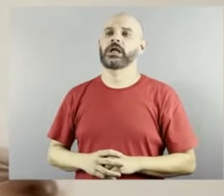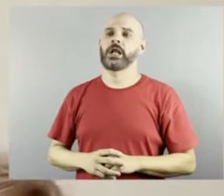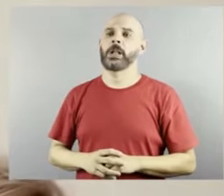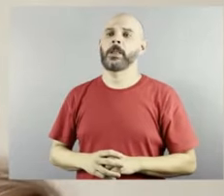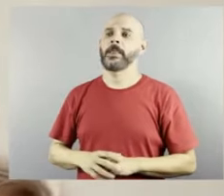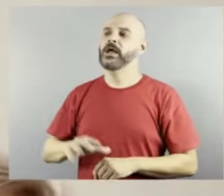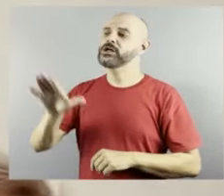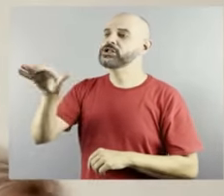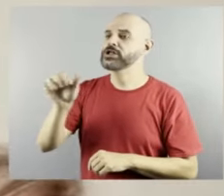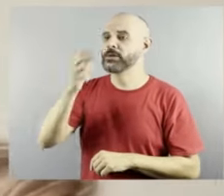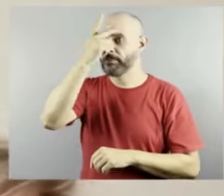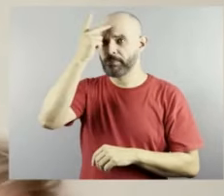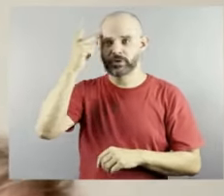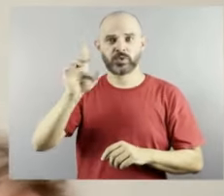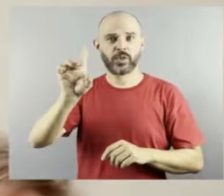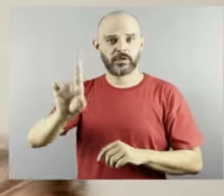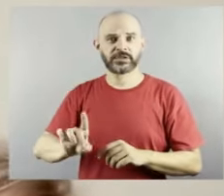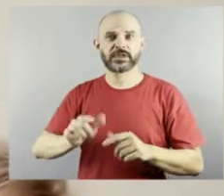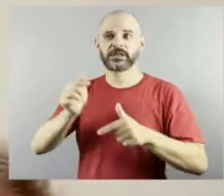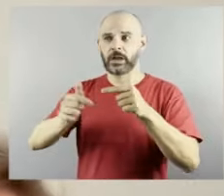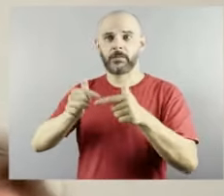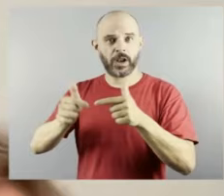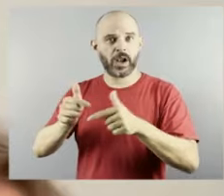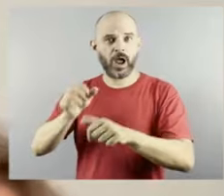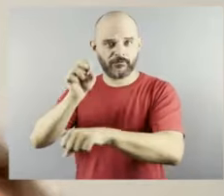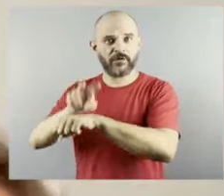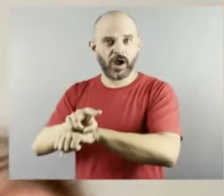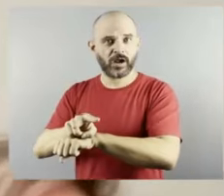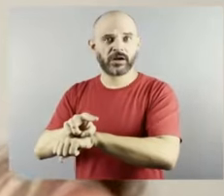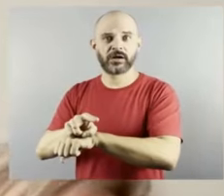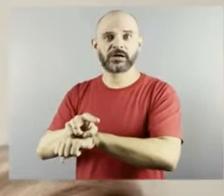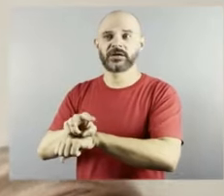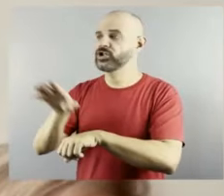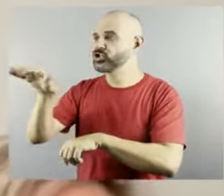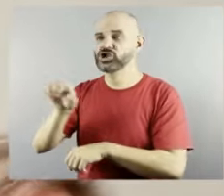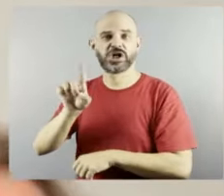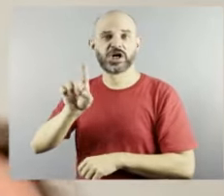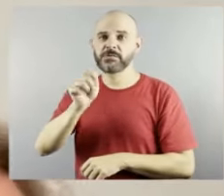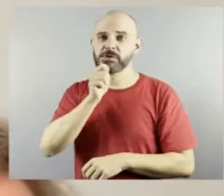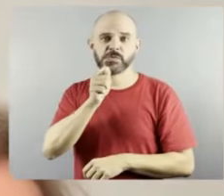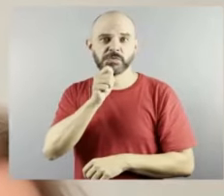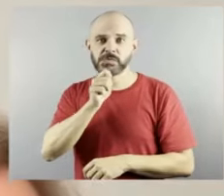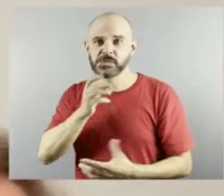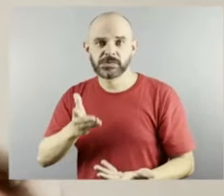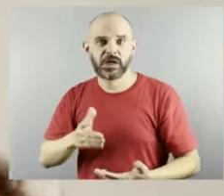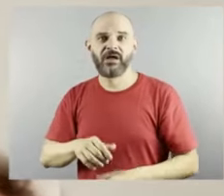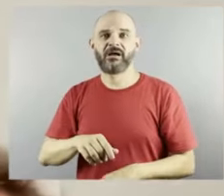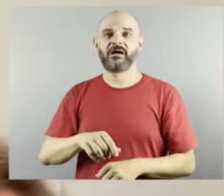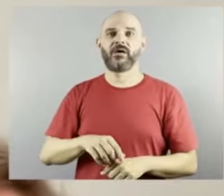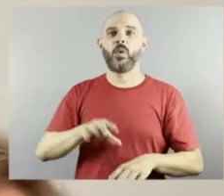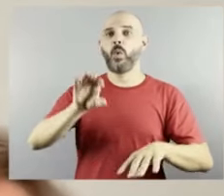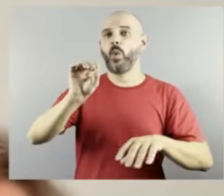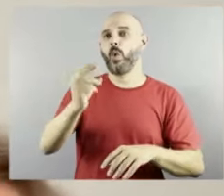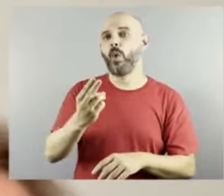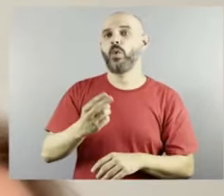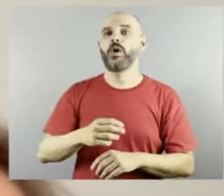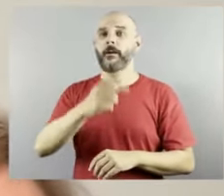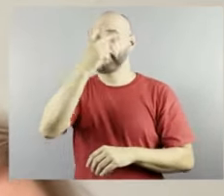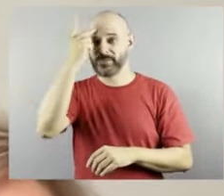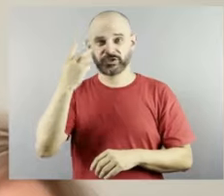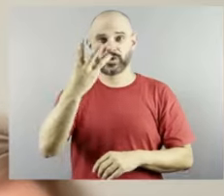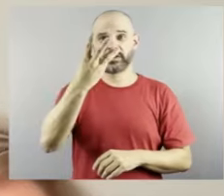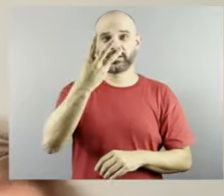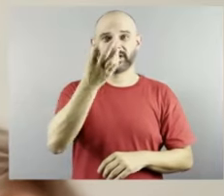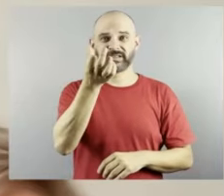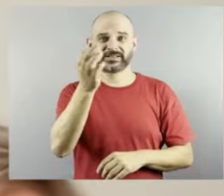com deficiência para sair ainda que ela trabalhe ali do seu lado 360 dias se você não contrata uma pessoa com deficiência isso não